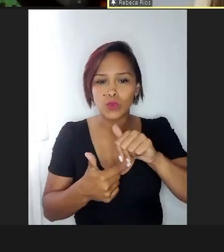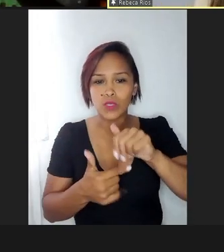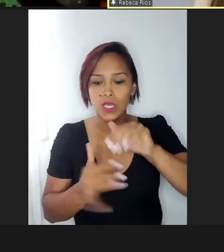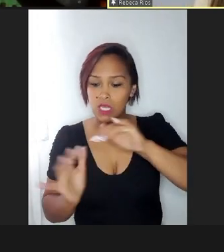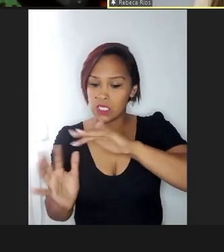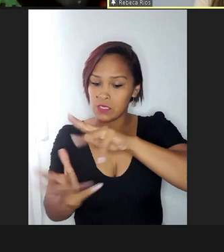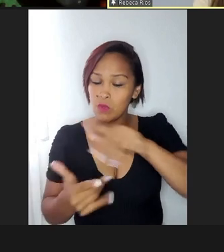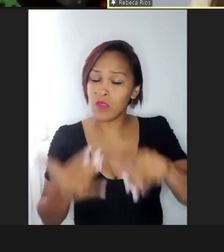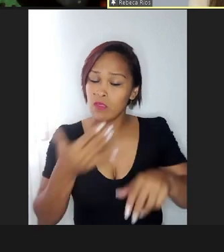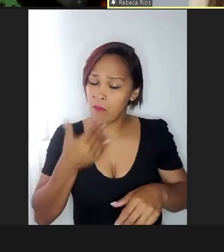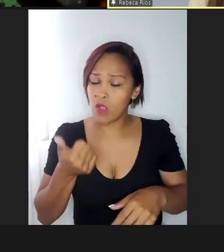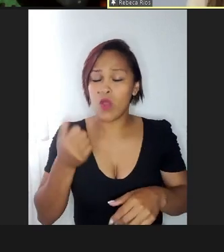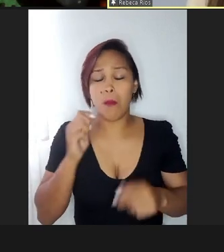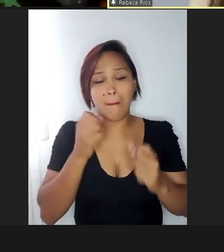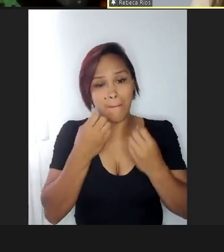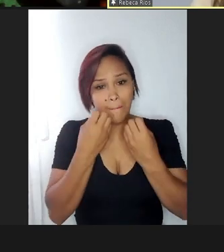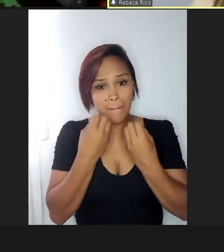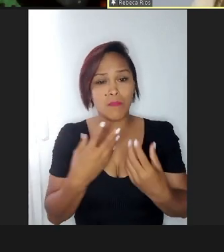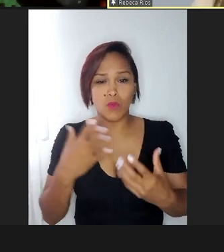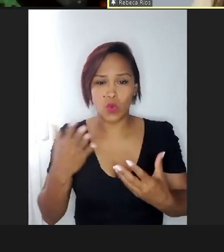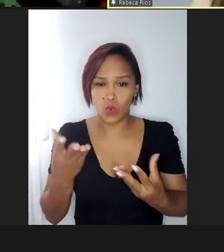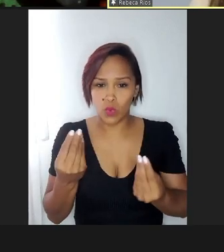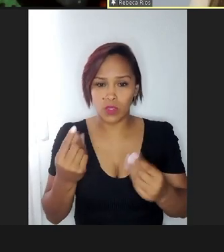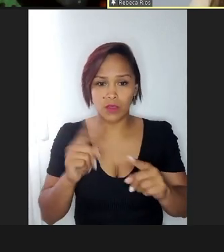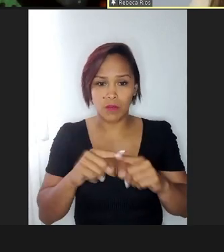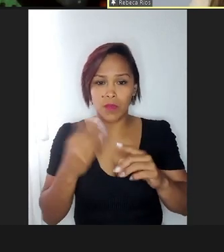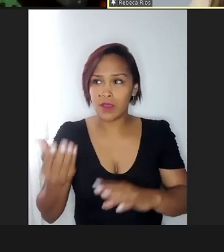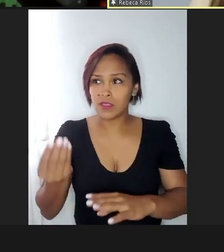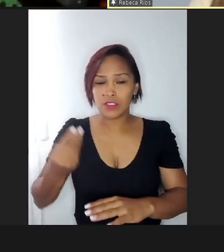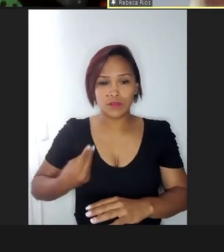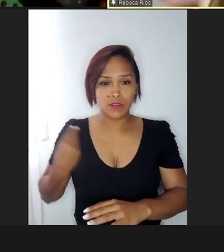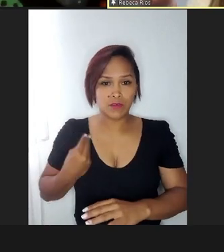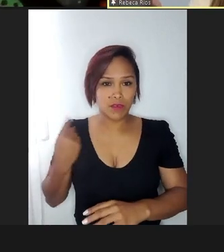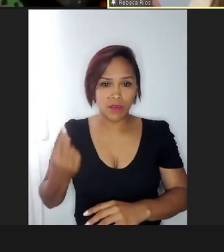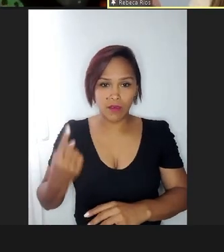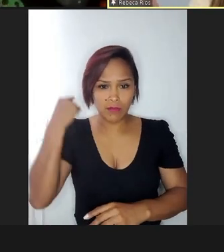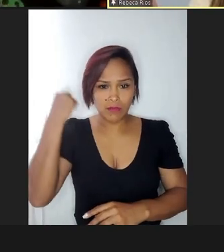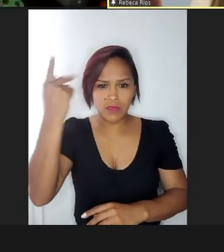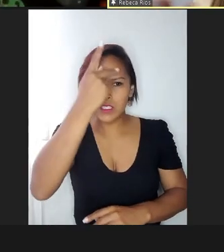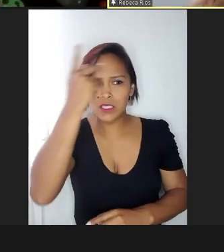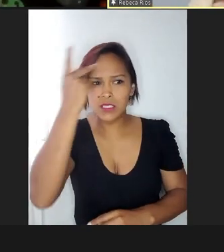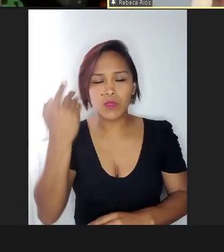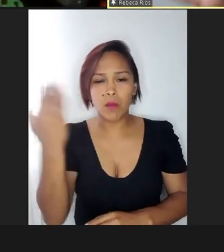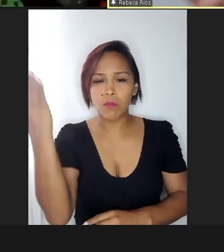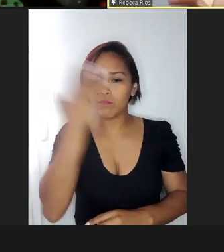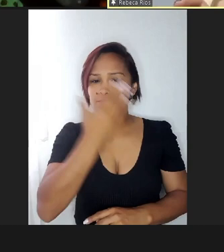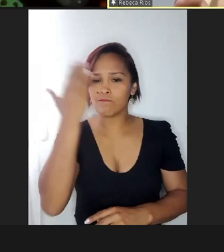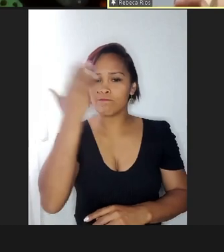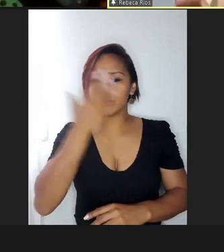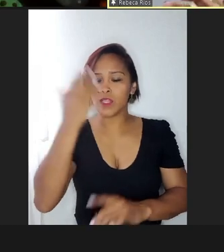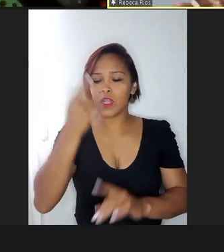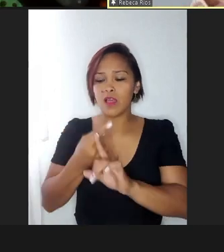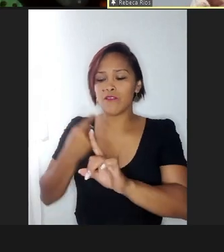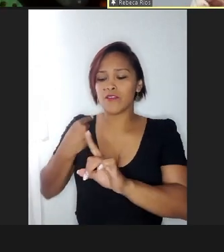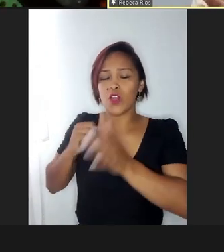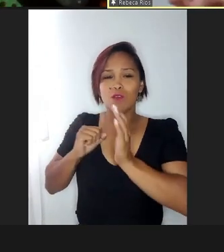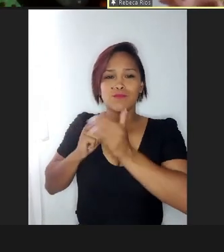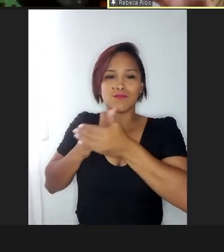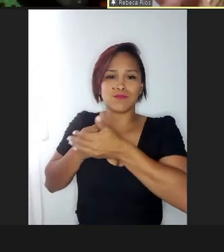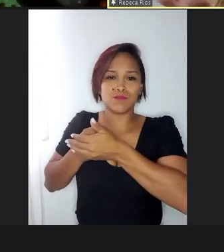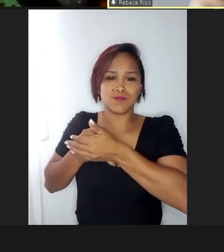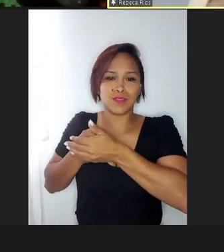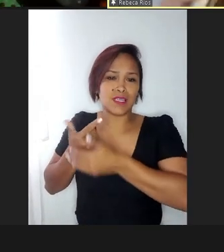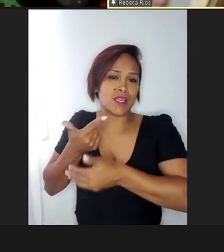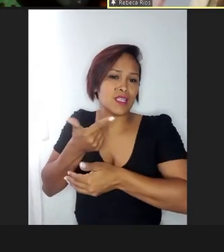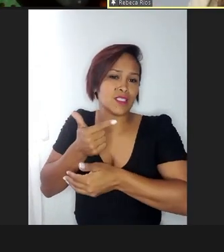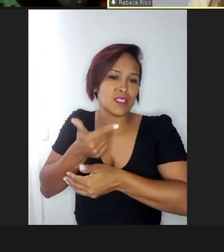bastante, né, gente, mas a gente vivia num mundo que essas pessoas não existiam, elas ficavam escondidas, elas não tinham,